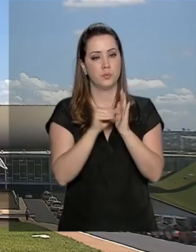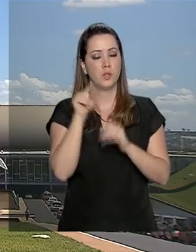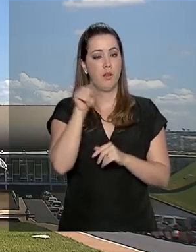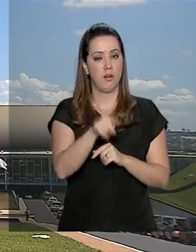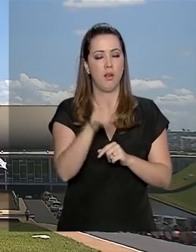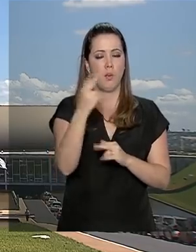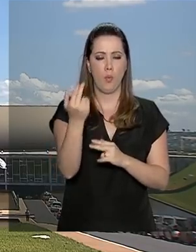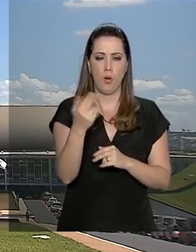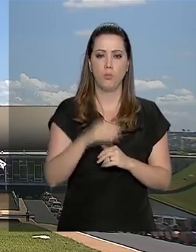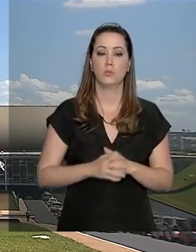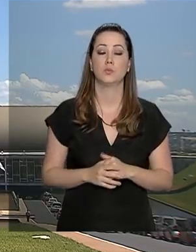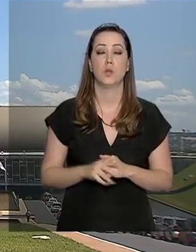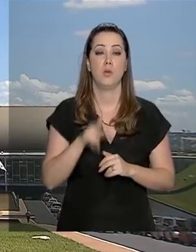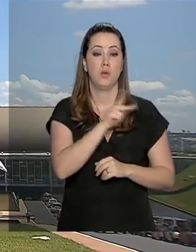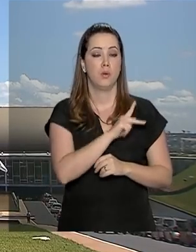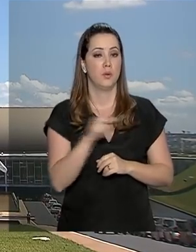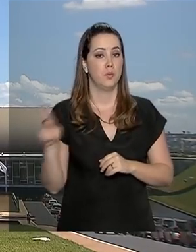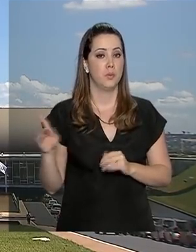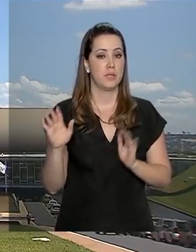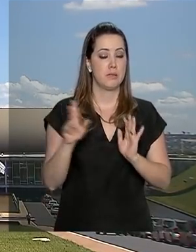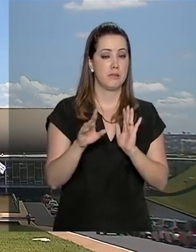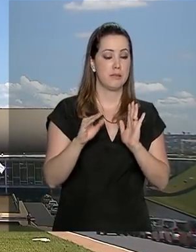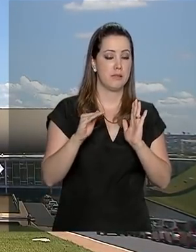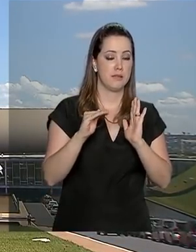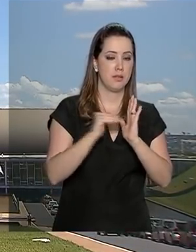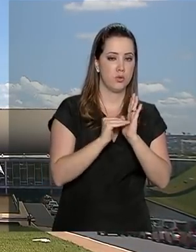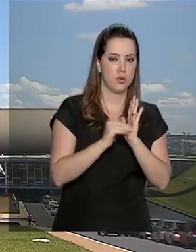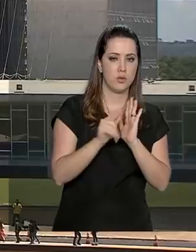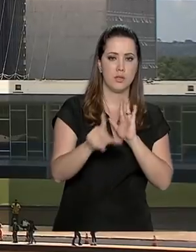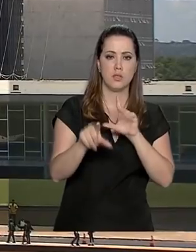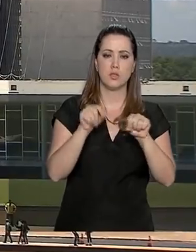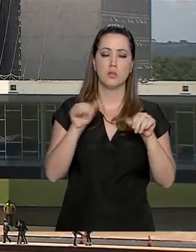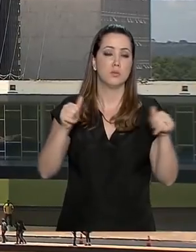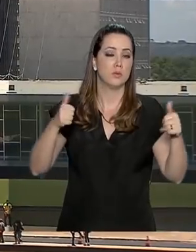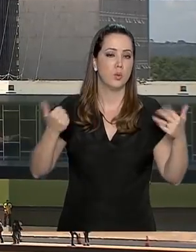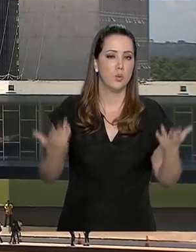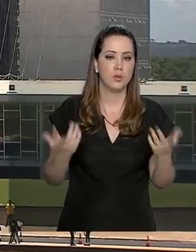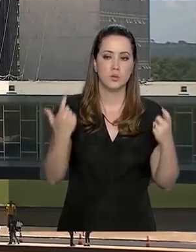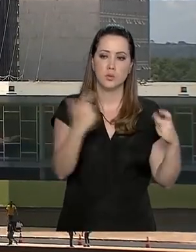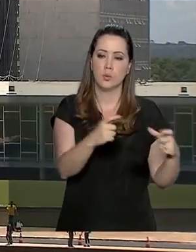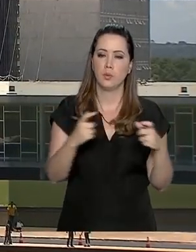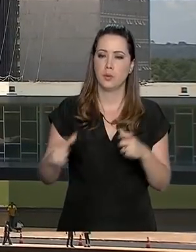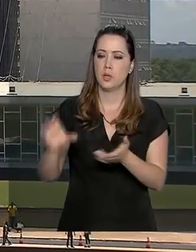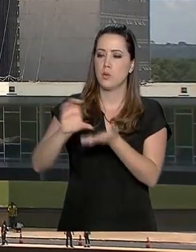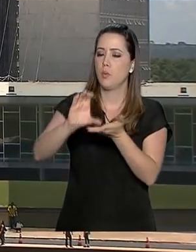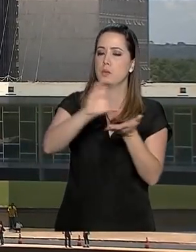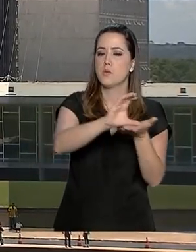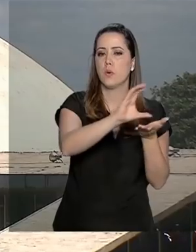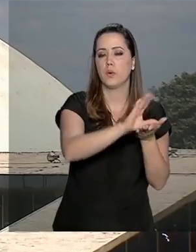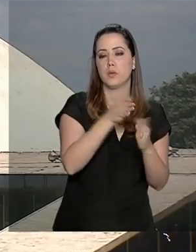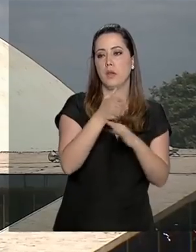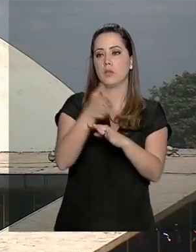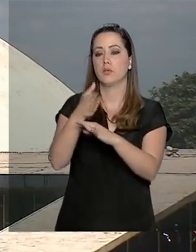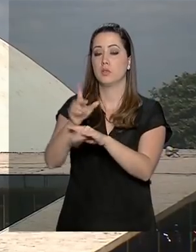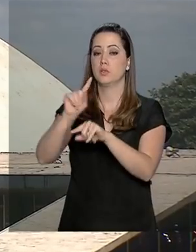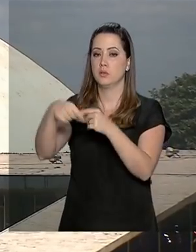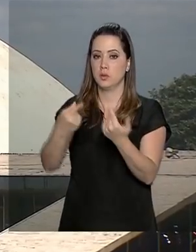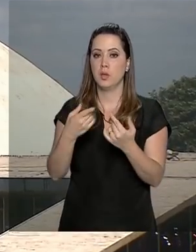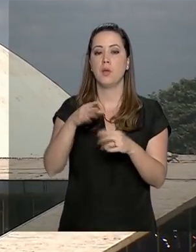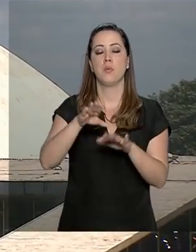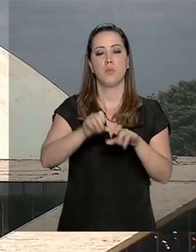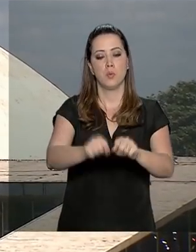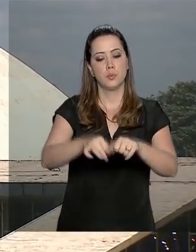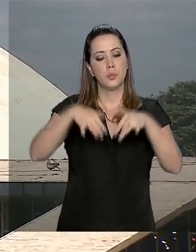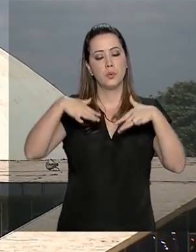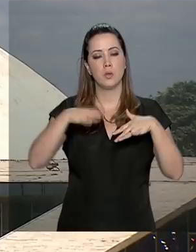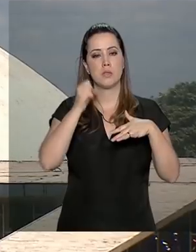caminho é semelhante. O presidente do Senado define por quais comissões vão passar cada projeto. Depois, é a vez dos senadores